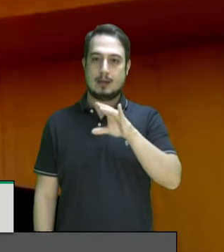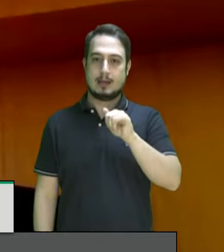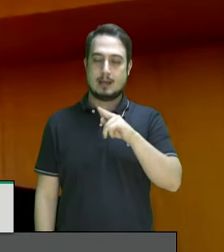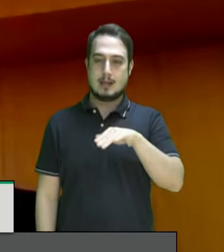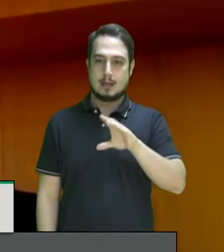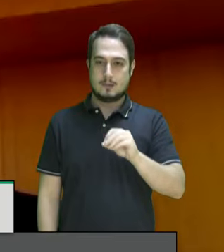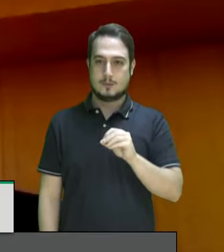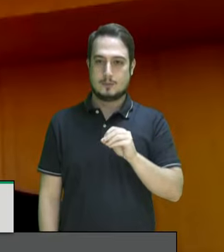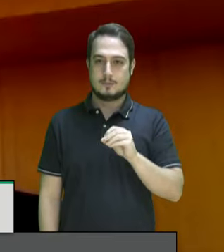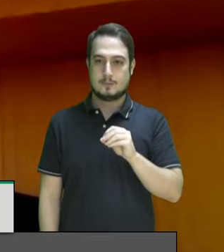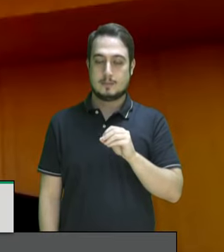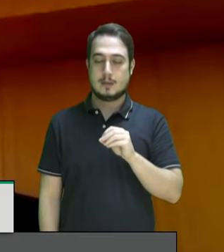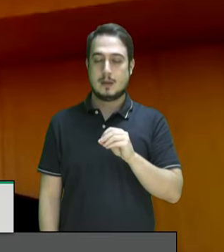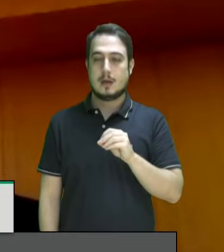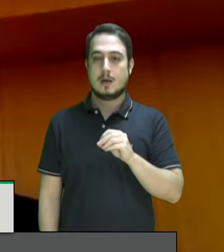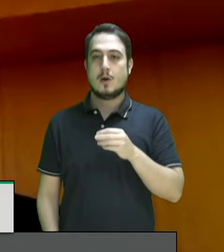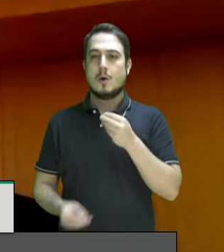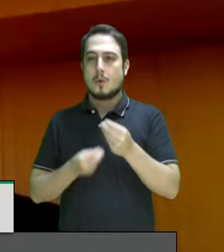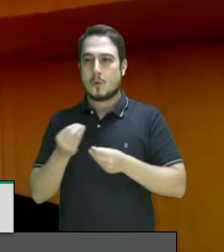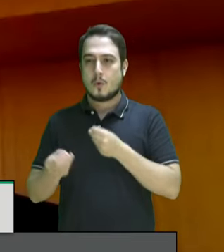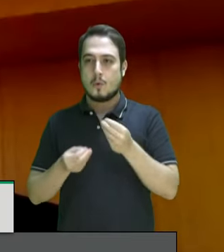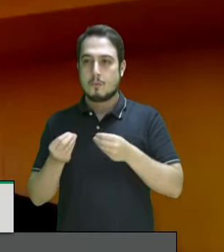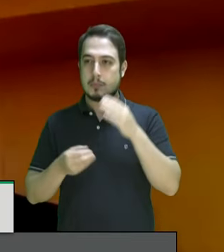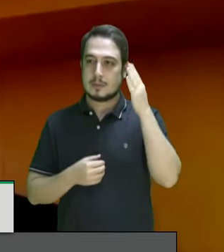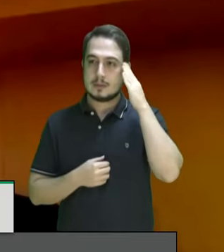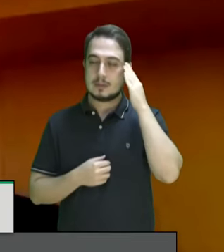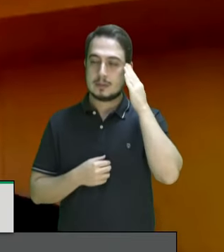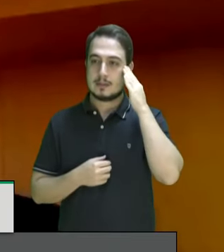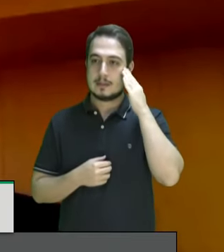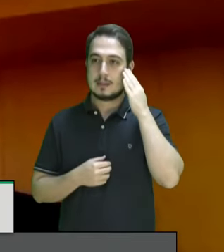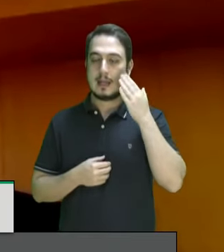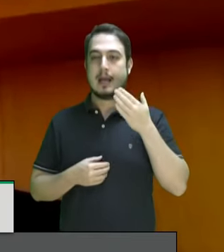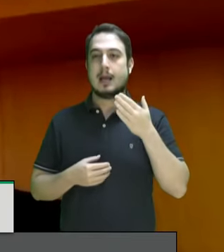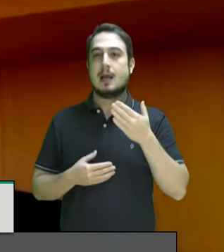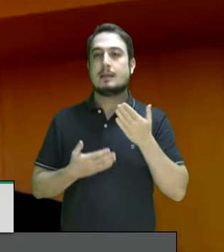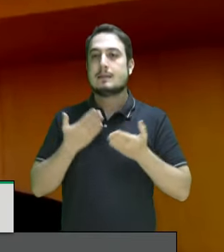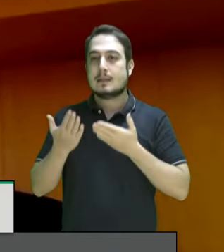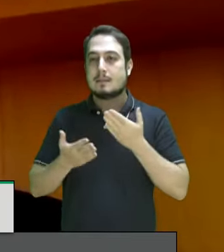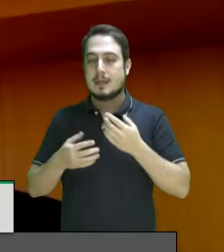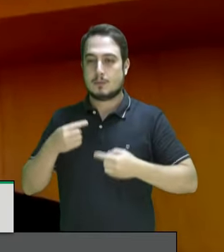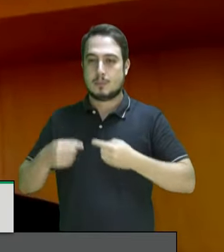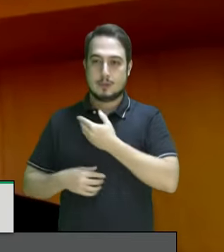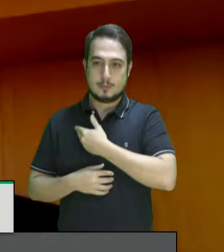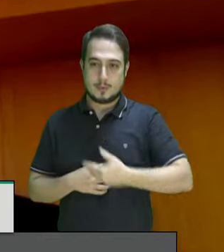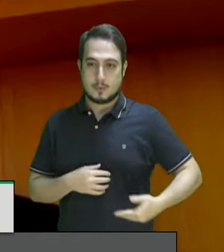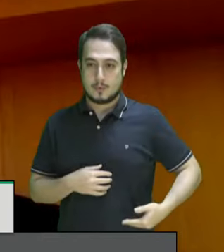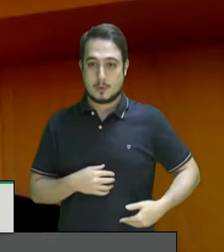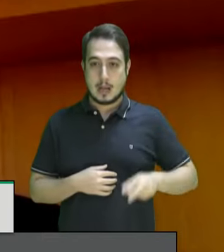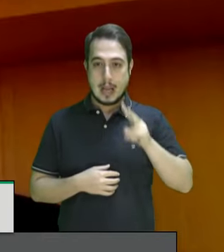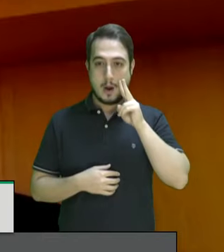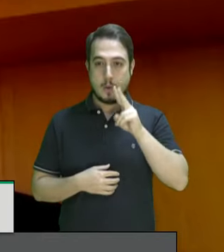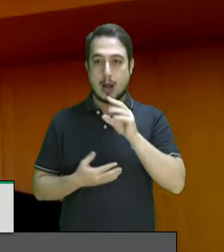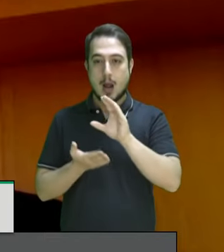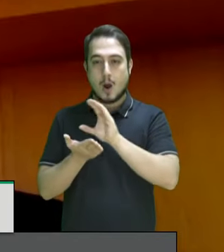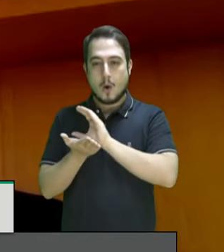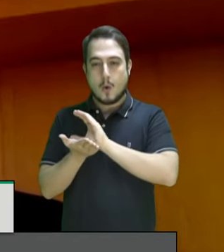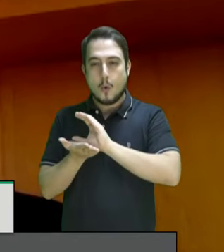a melhor forma da gente saber como um governo trata uma política pública é a gente olhar o orçamento